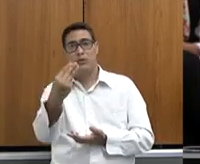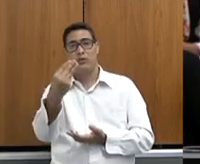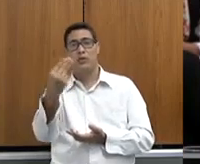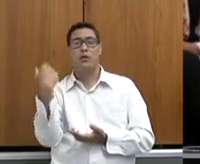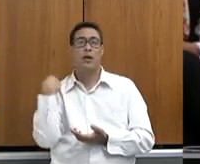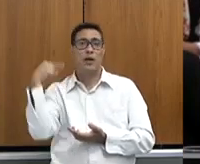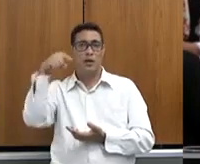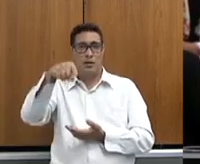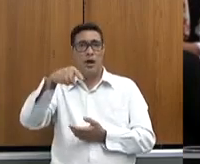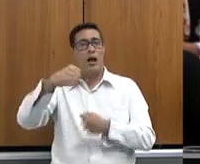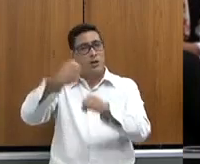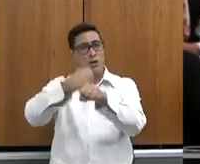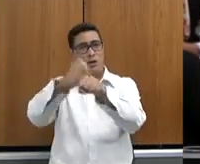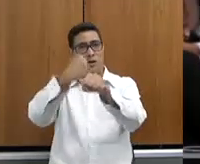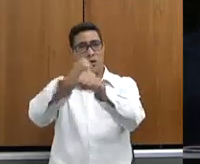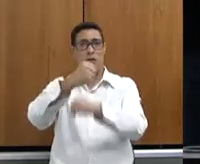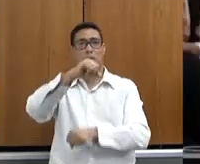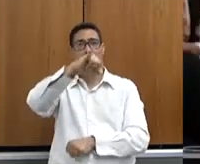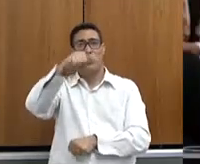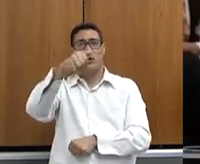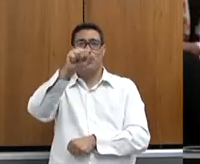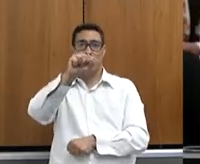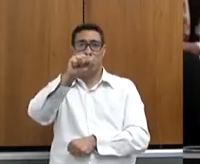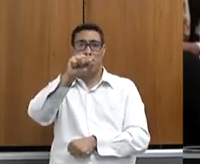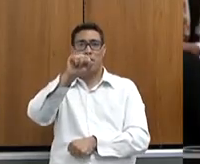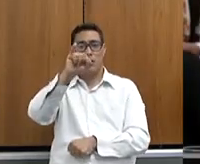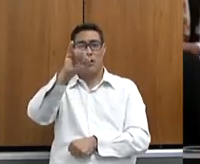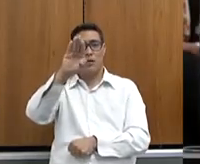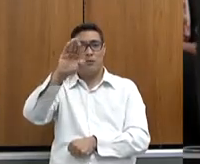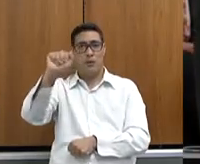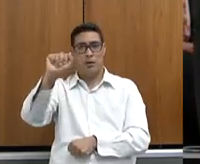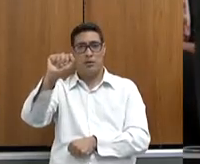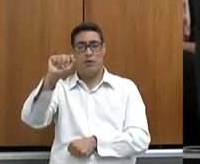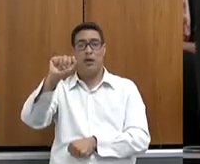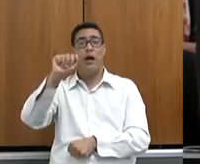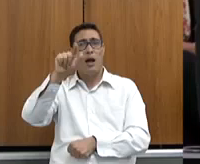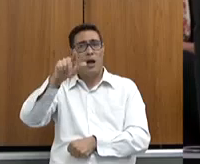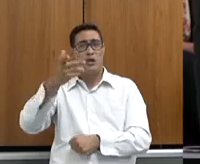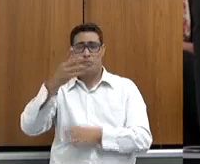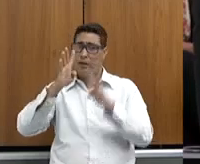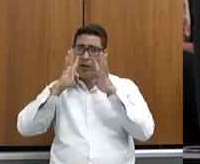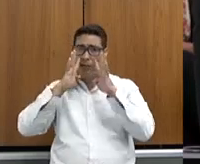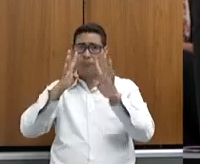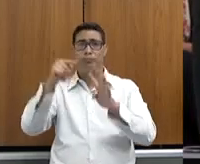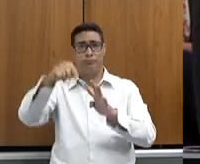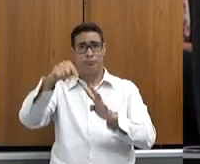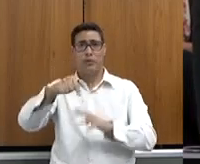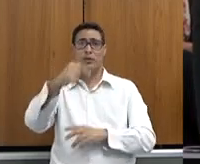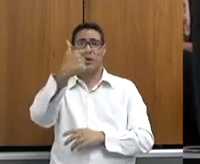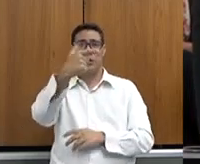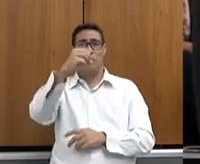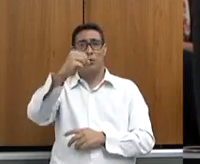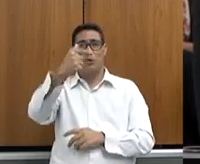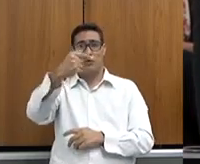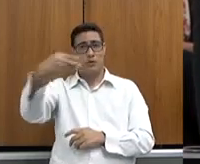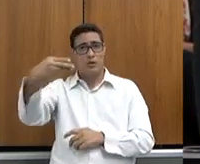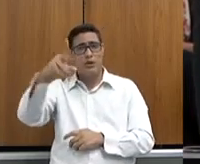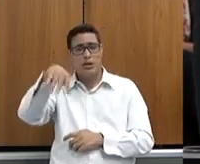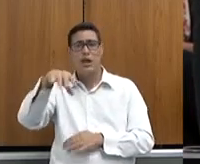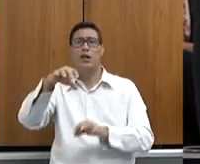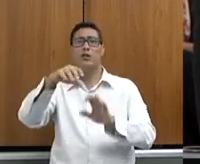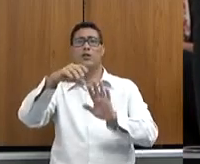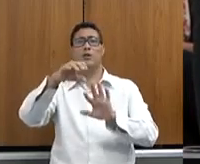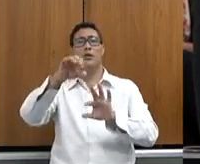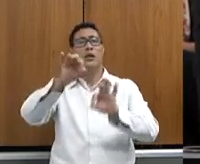Jaiba. Nós estamos precisando dar muita atenção para o projeto Jaiba. A gente tem agora, em 2023, uma estratégia toda